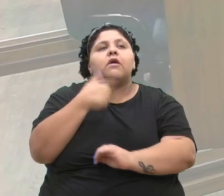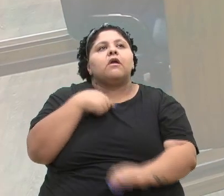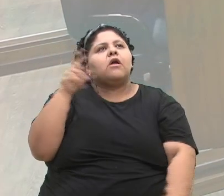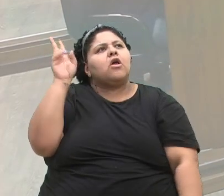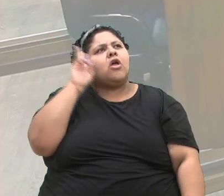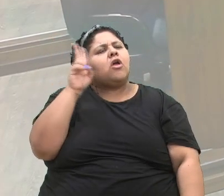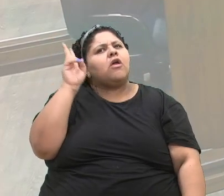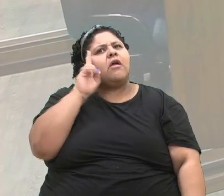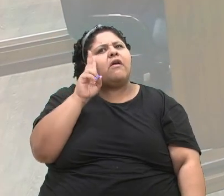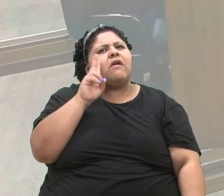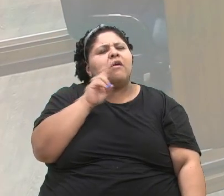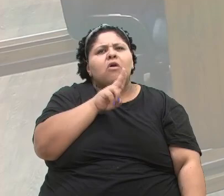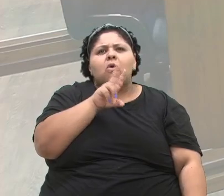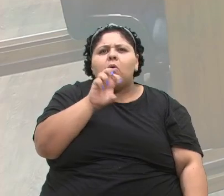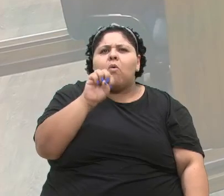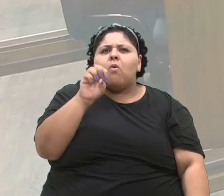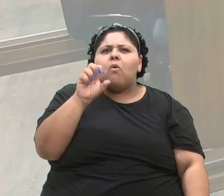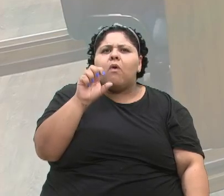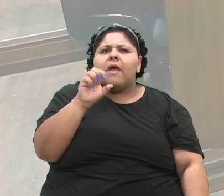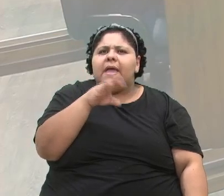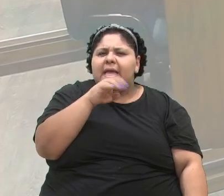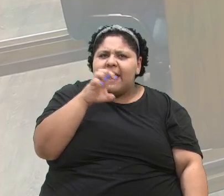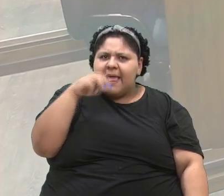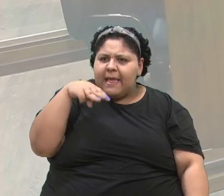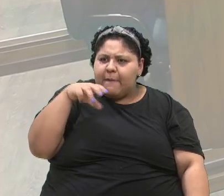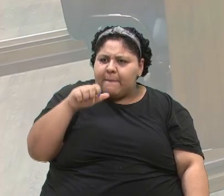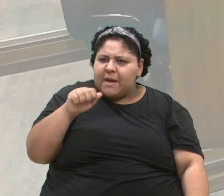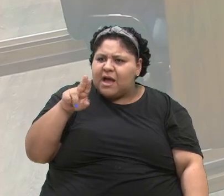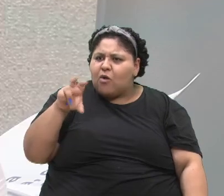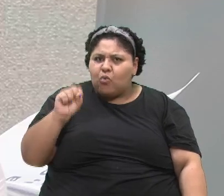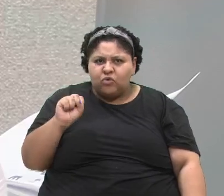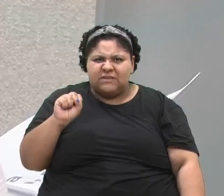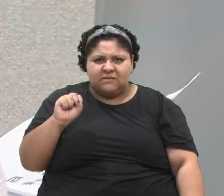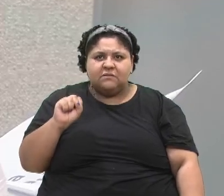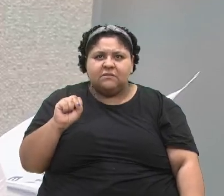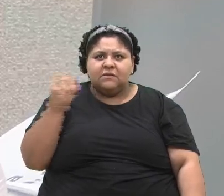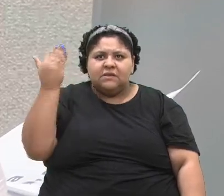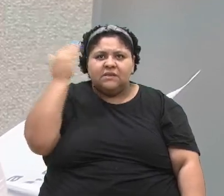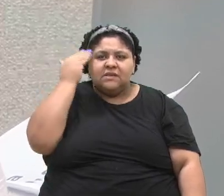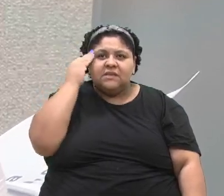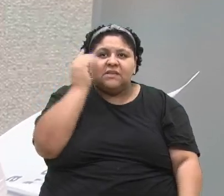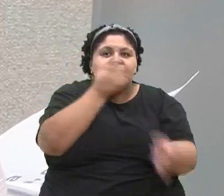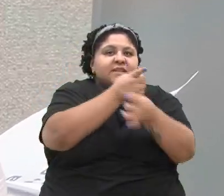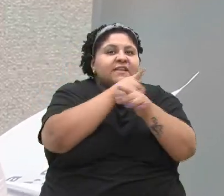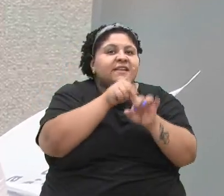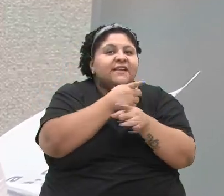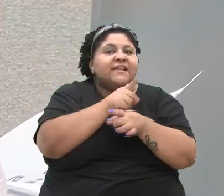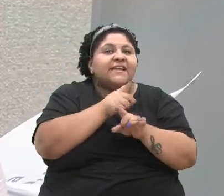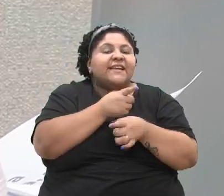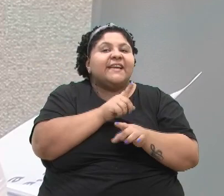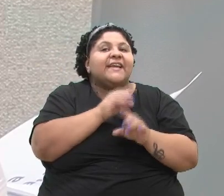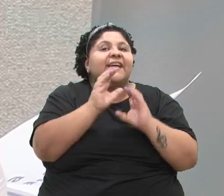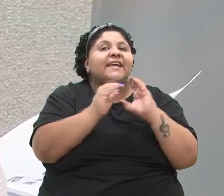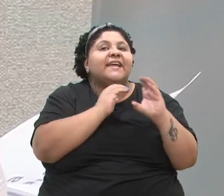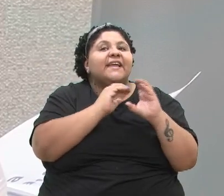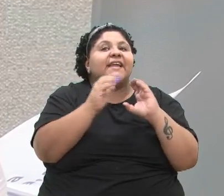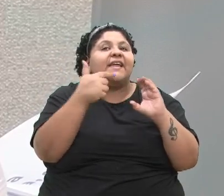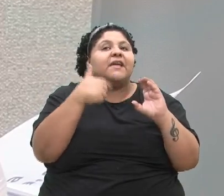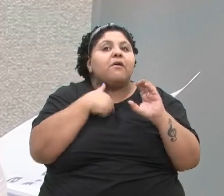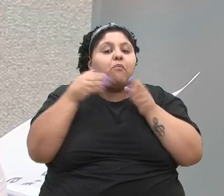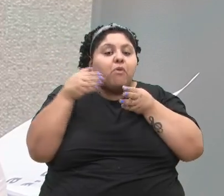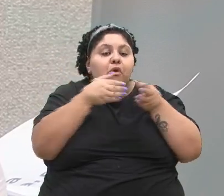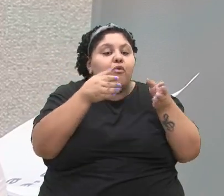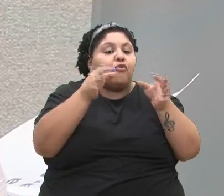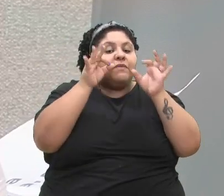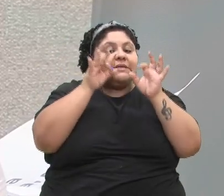de quando fiz Emmaus, e na chegada de Emmaus, quem já fez sabe, a música que a gente canta é Meu Rumo é Certo, de